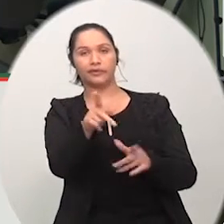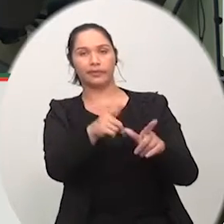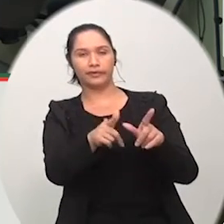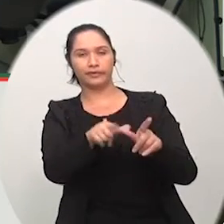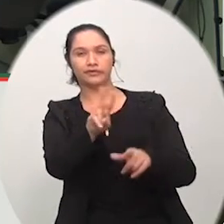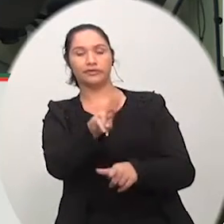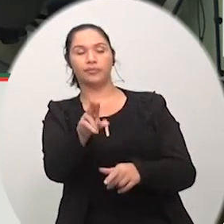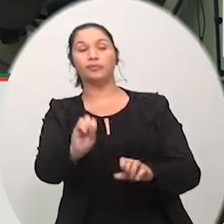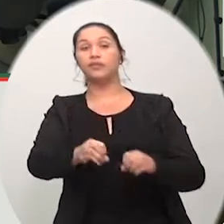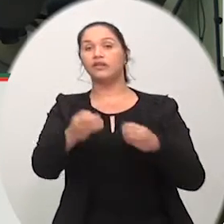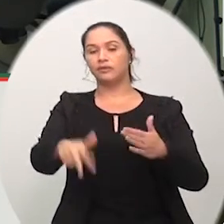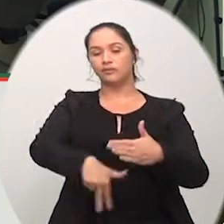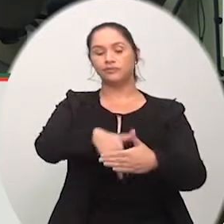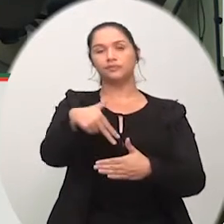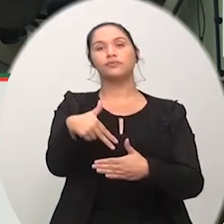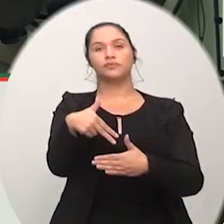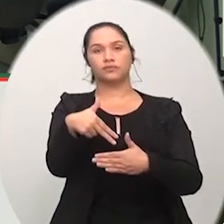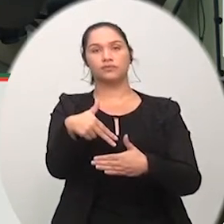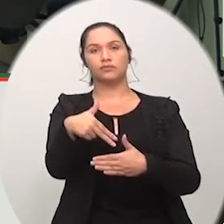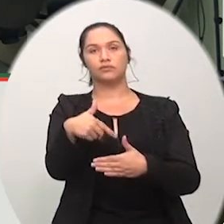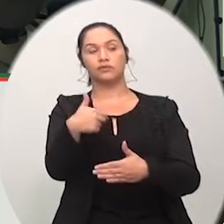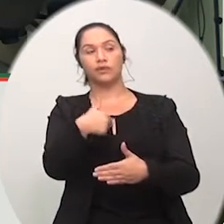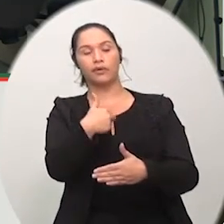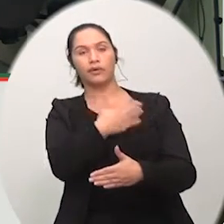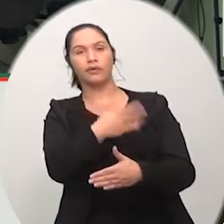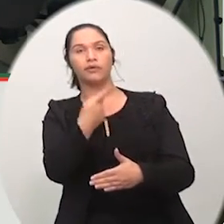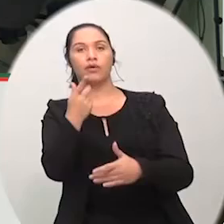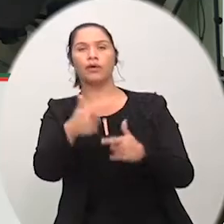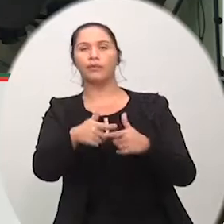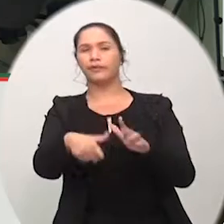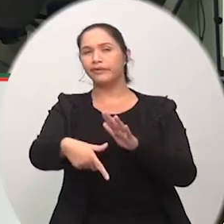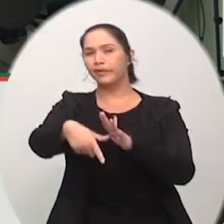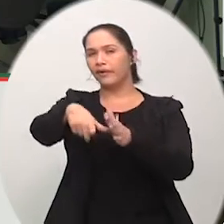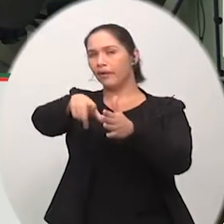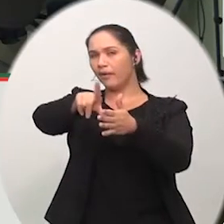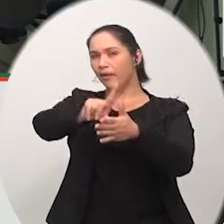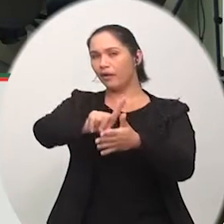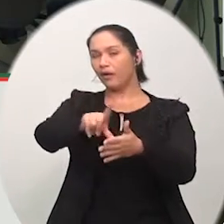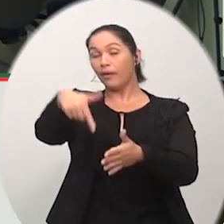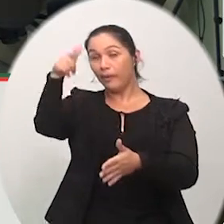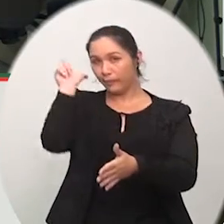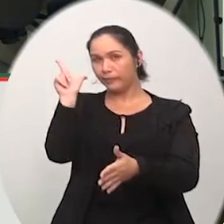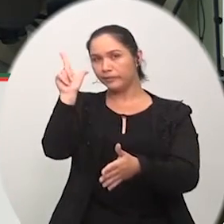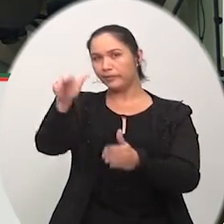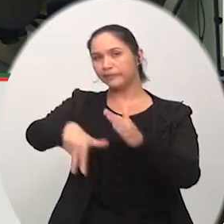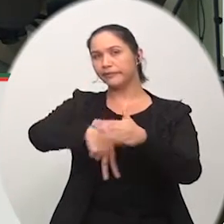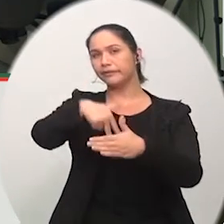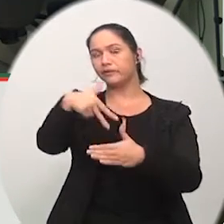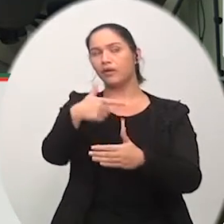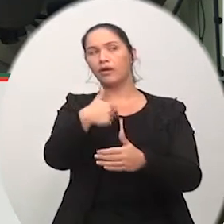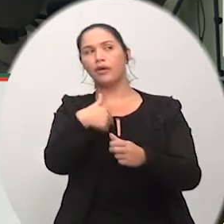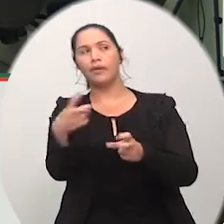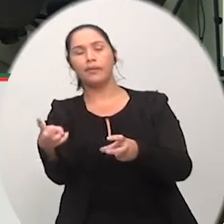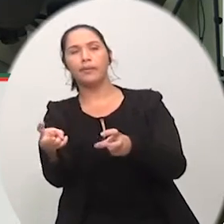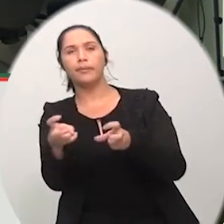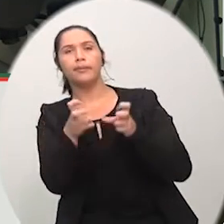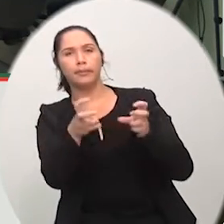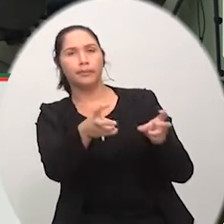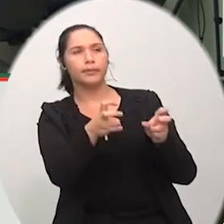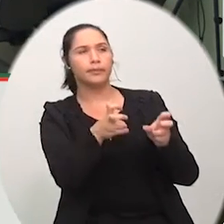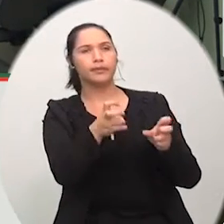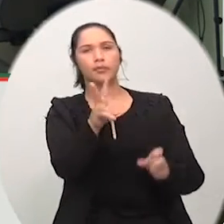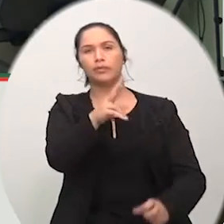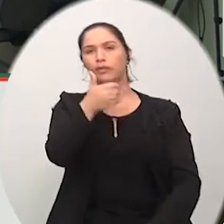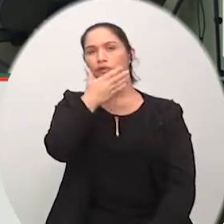Eu subi a essa tribuna, porque ontem, aqui nessa tribuna, ouvi a manifestação aqui do vereador